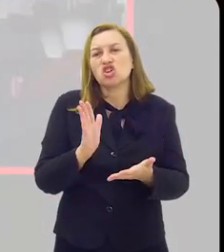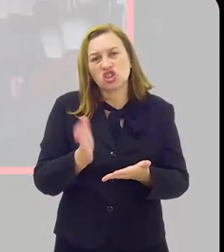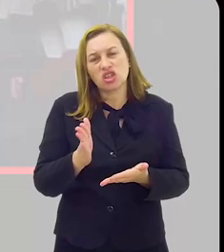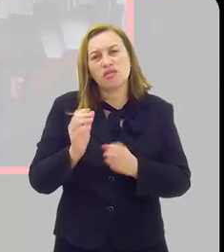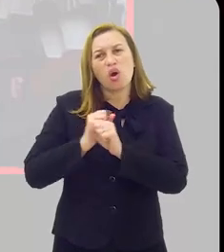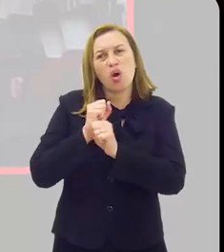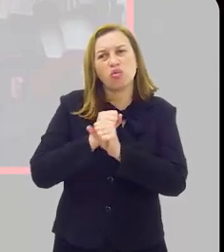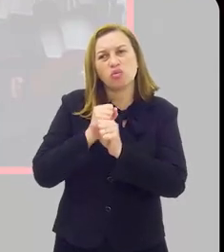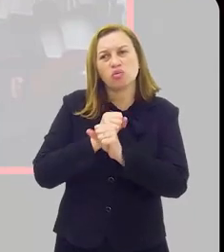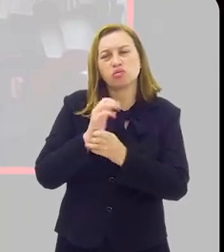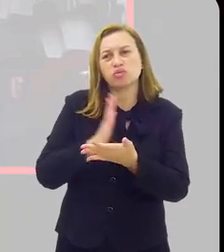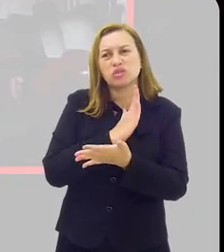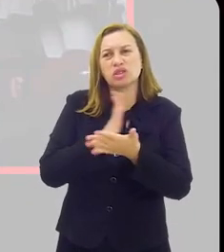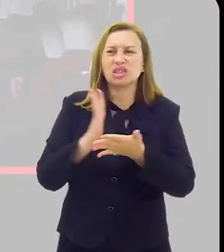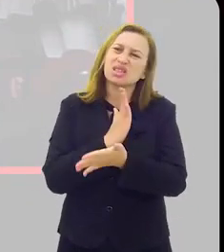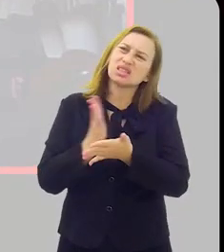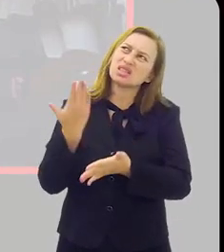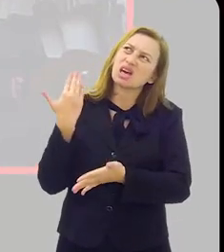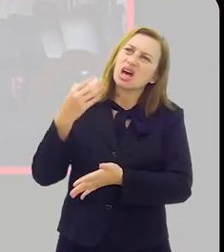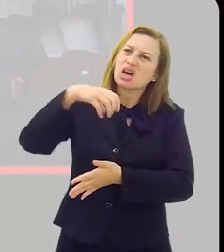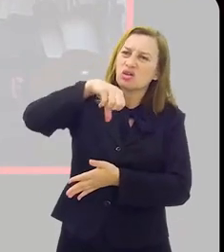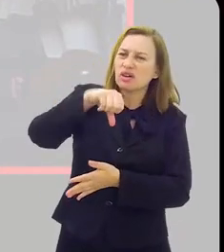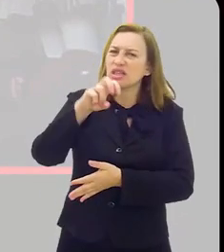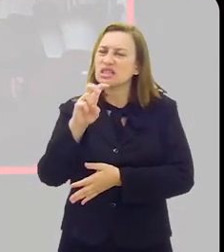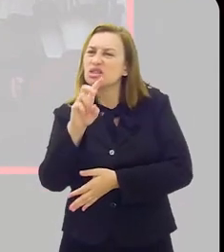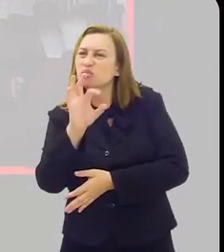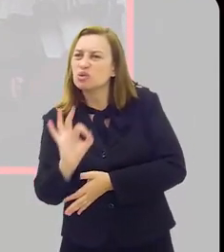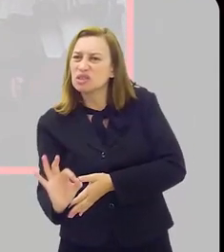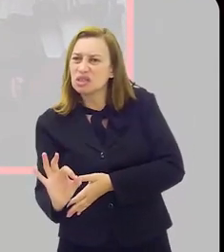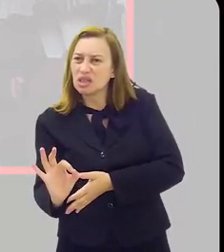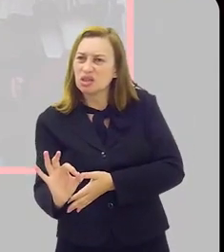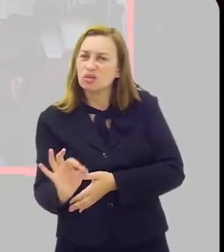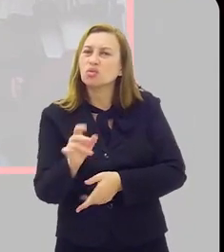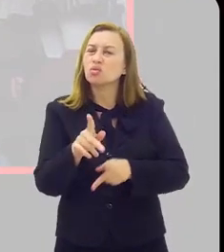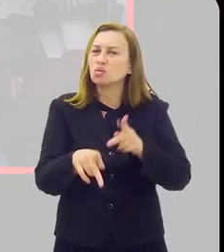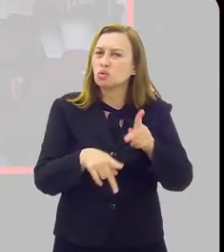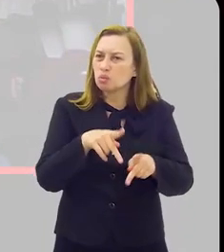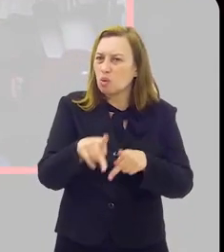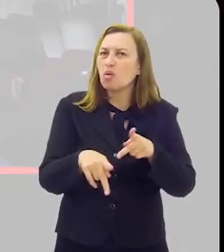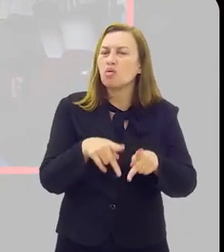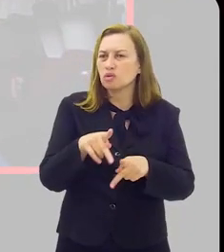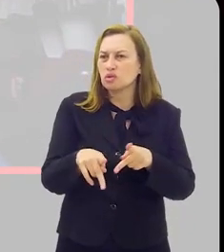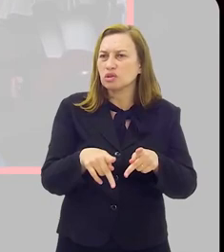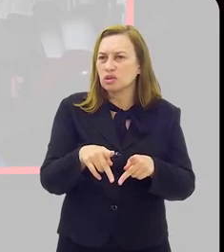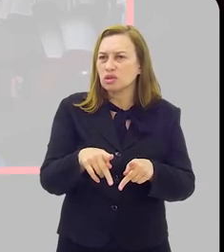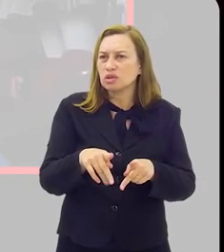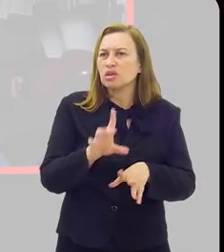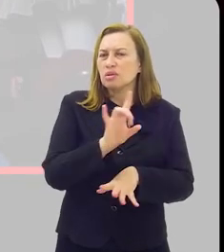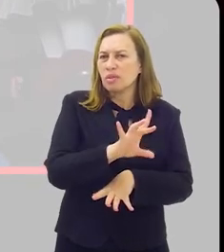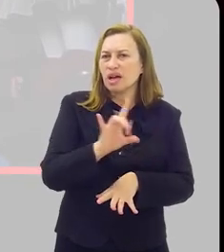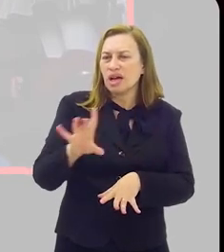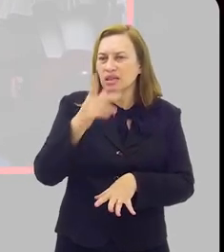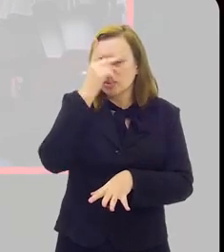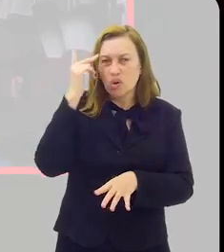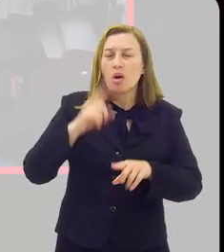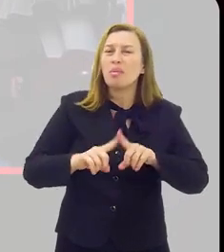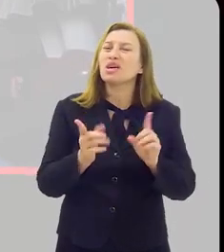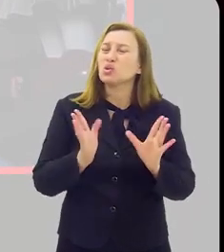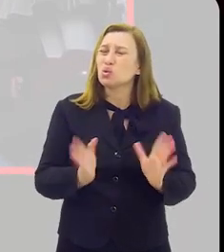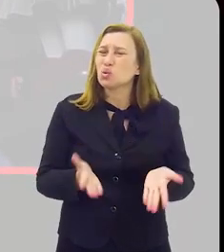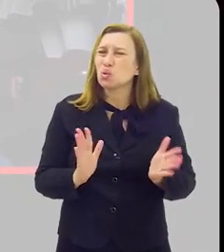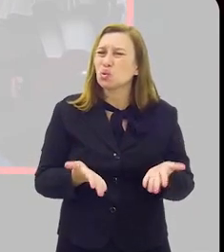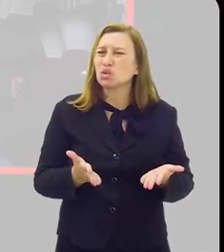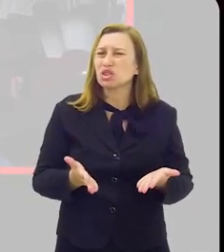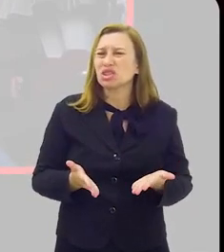A gente já teve alguns anos atrás coberturas próximas a 95% dos públicos alvo para cada imunizante,